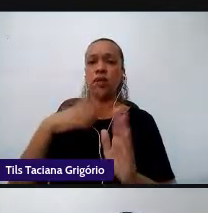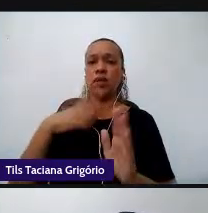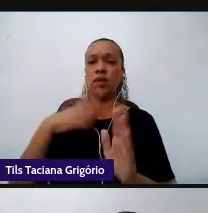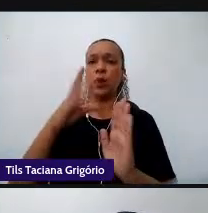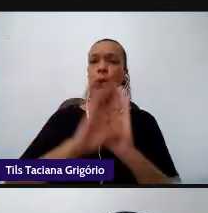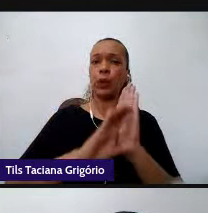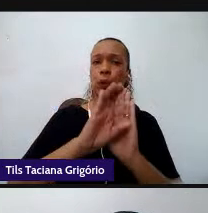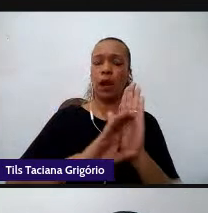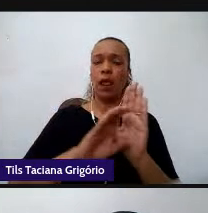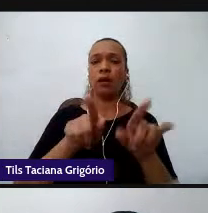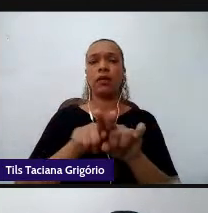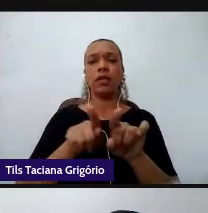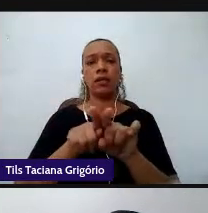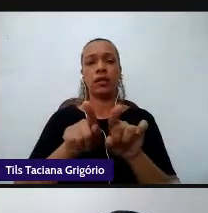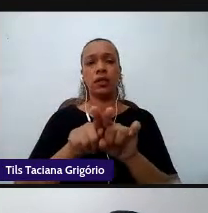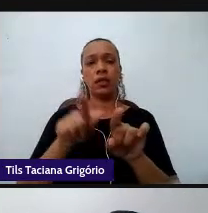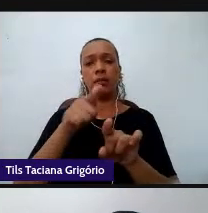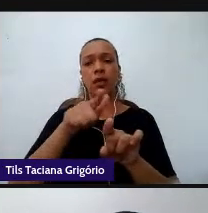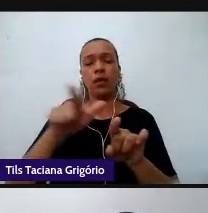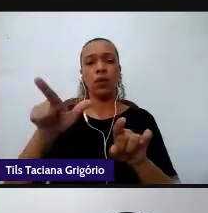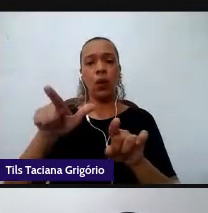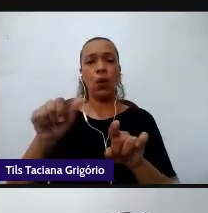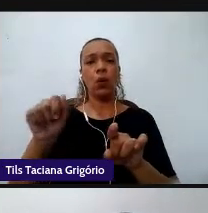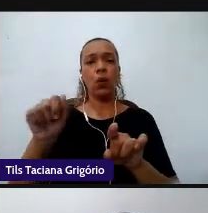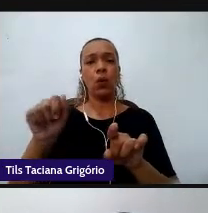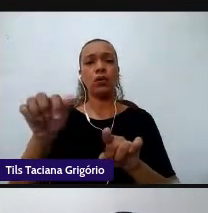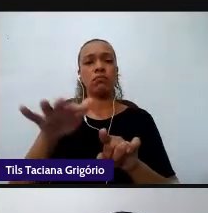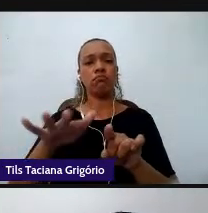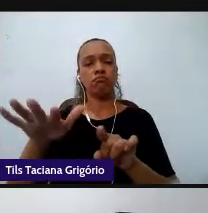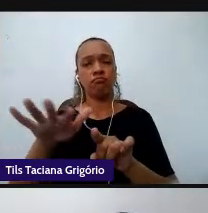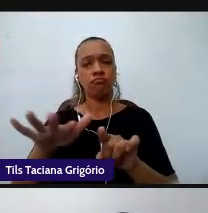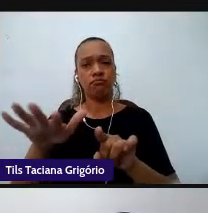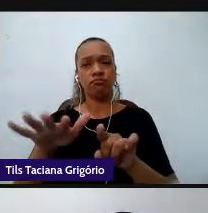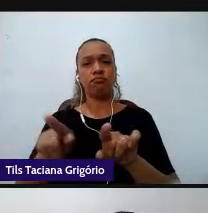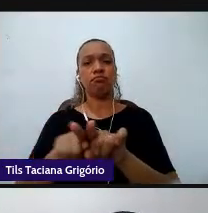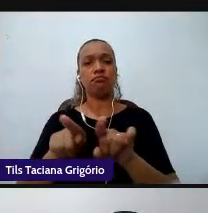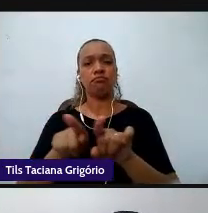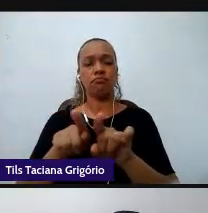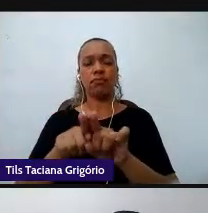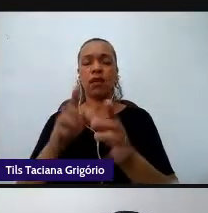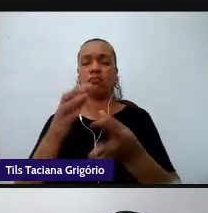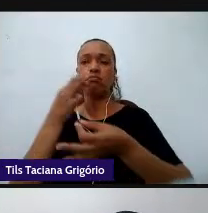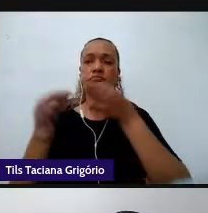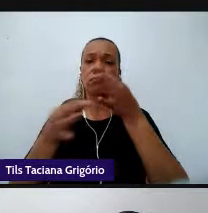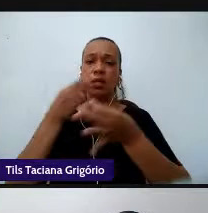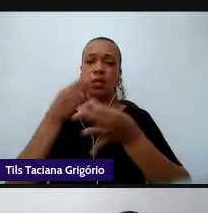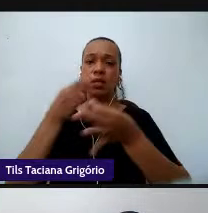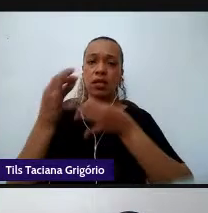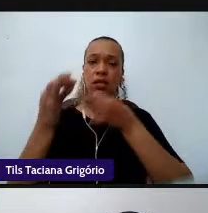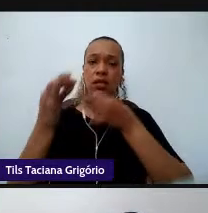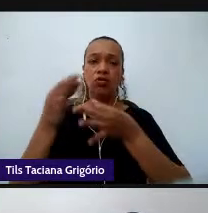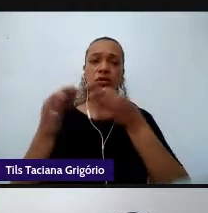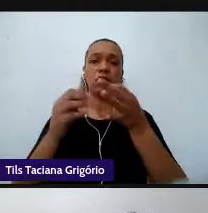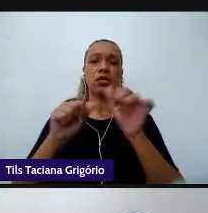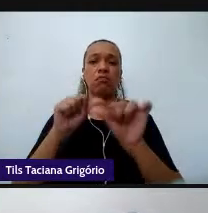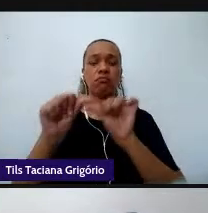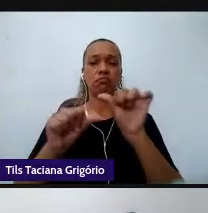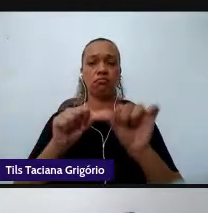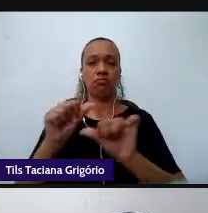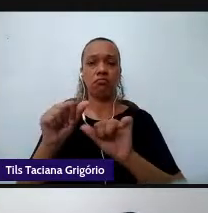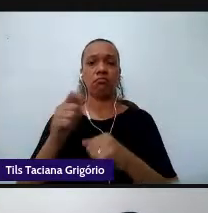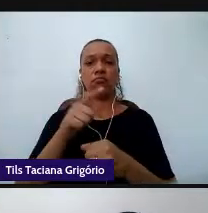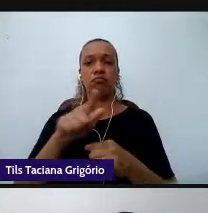a outras esferas reformistas e aí vencem as críticas em relação às reformas. Um outro ponto de